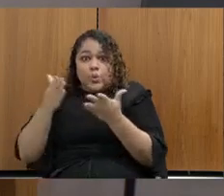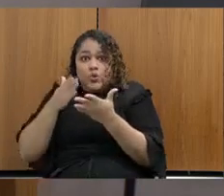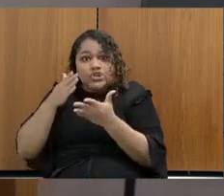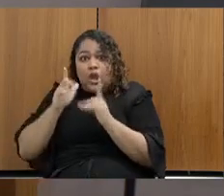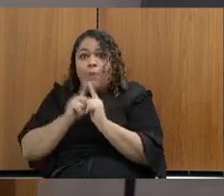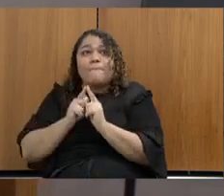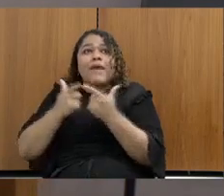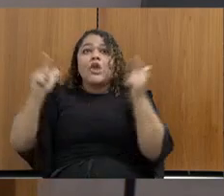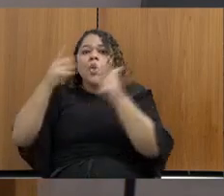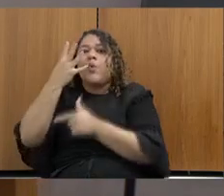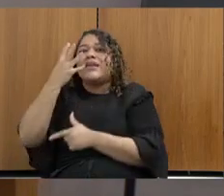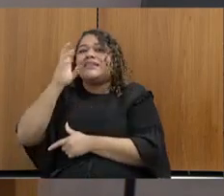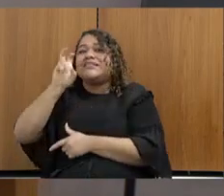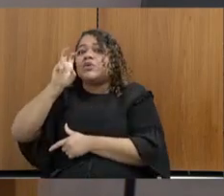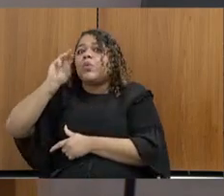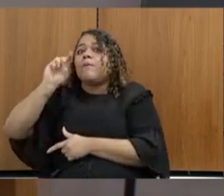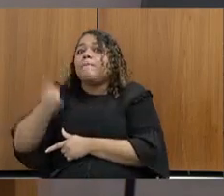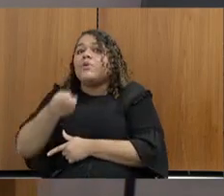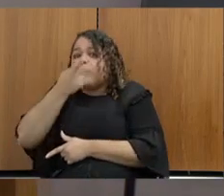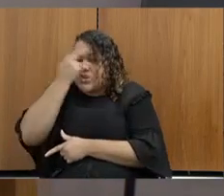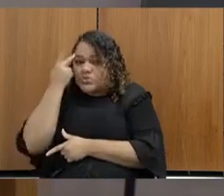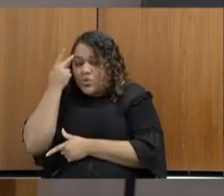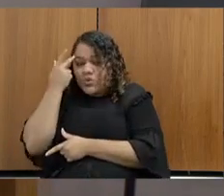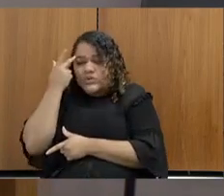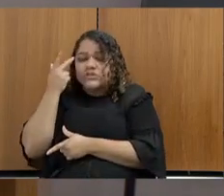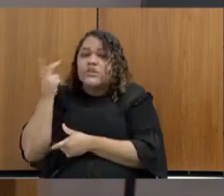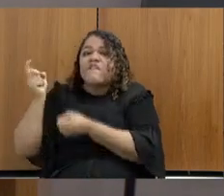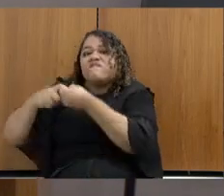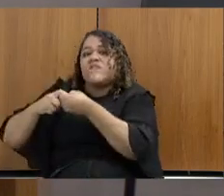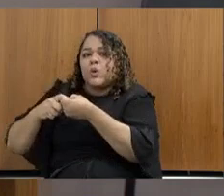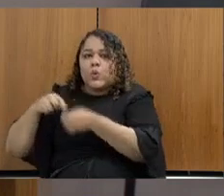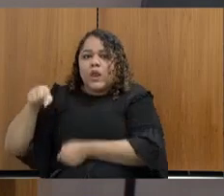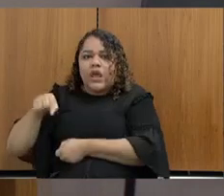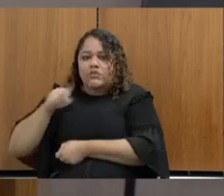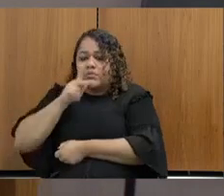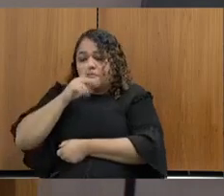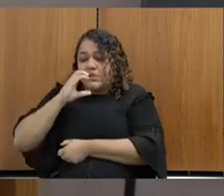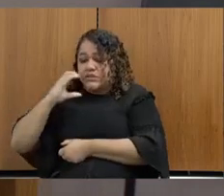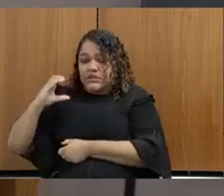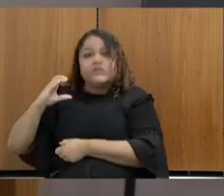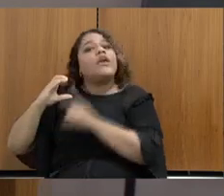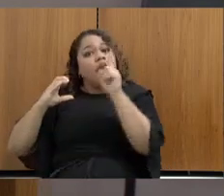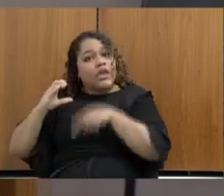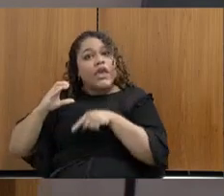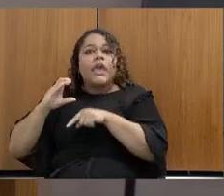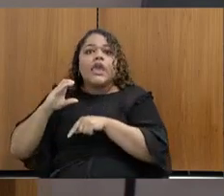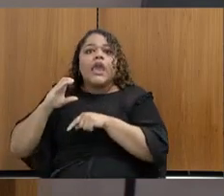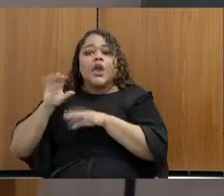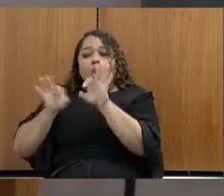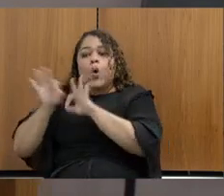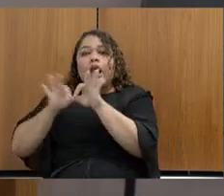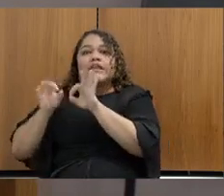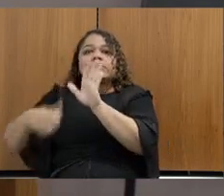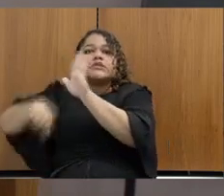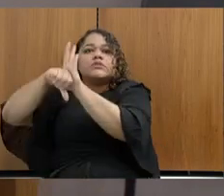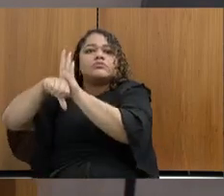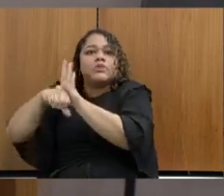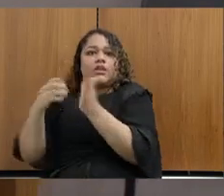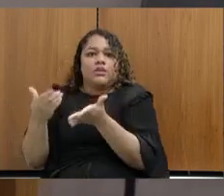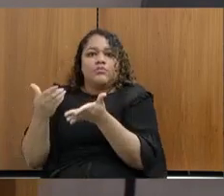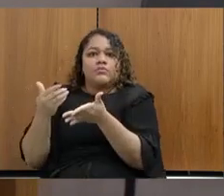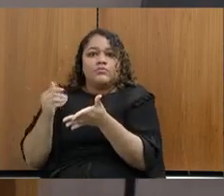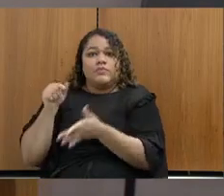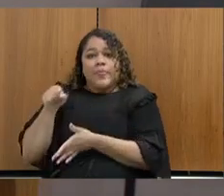mais de 45 mil integrantes do PCC, o PCC é verdadeiramente uma organização mafiosa, o PCC está em todos os estados,